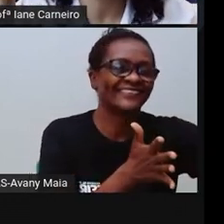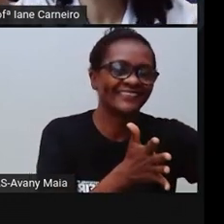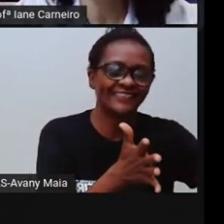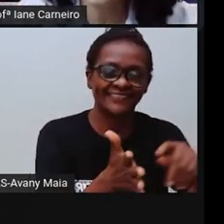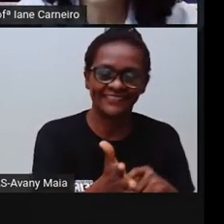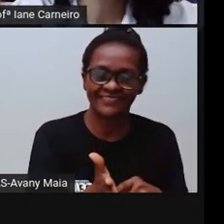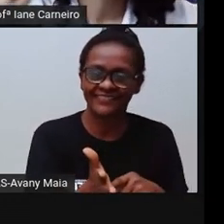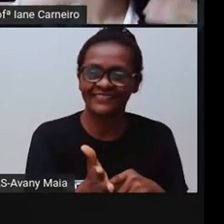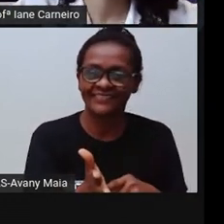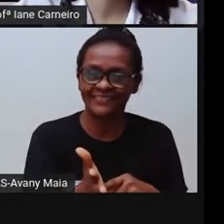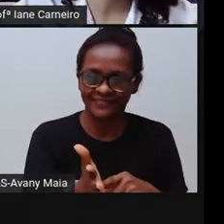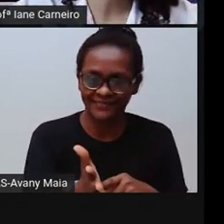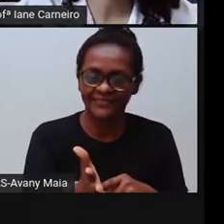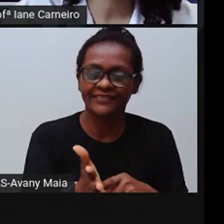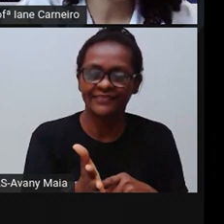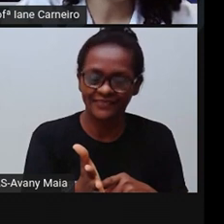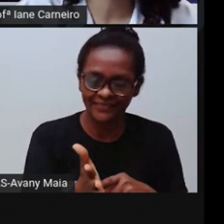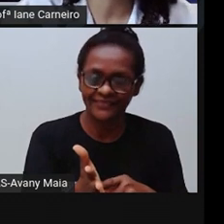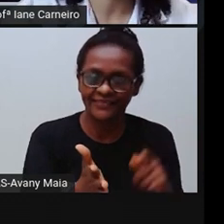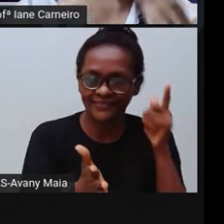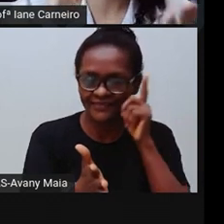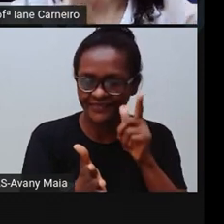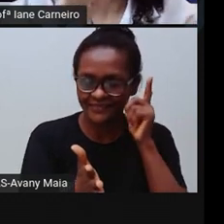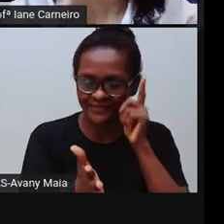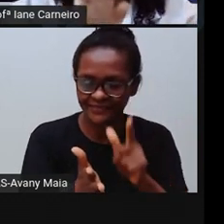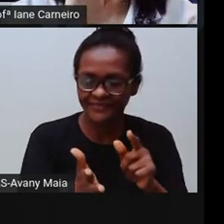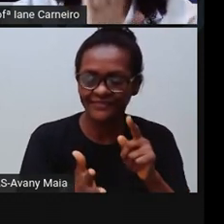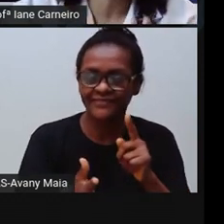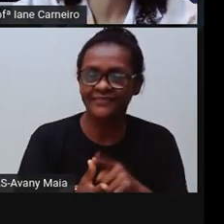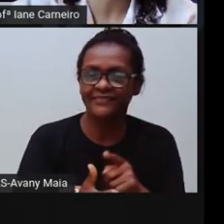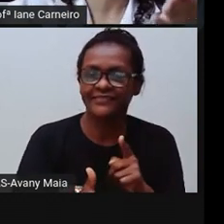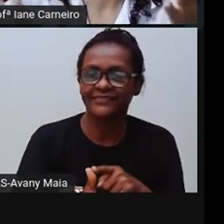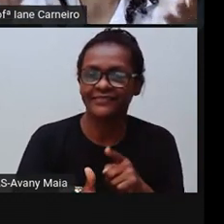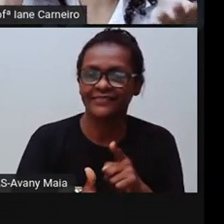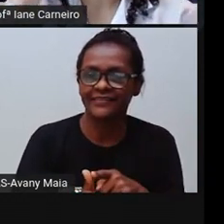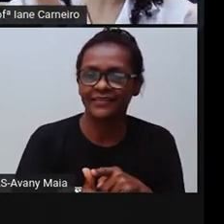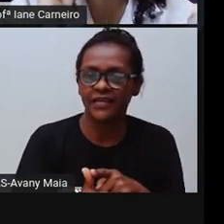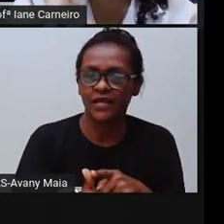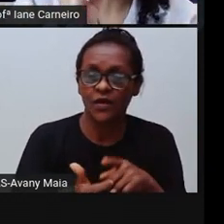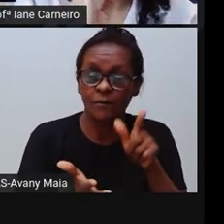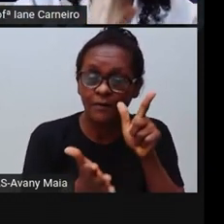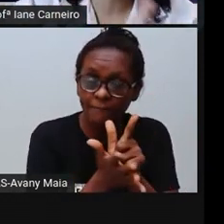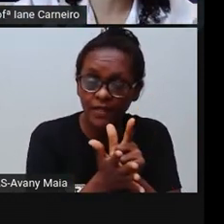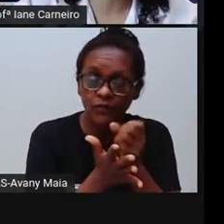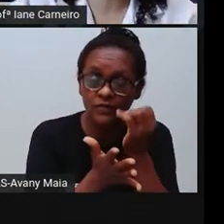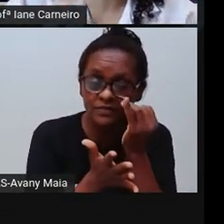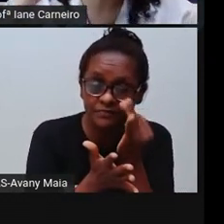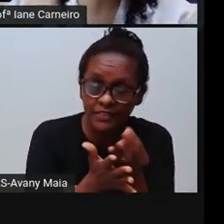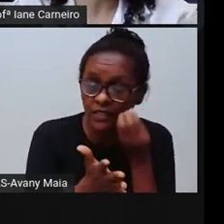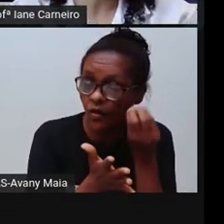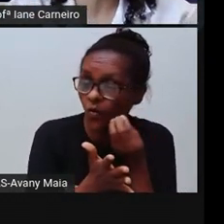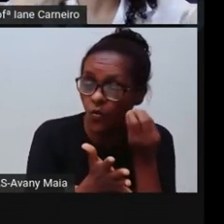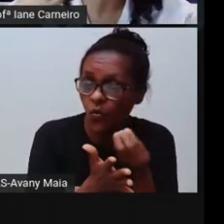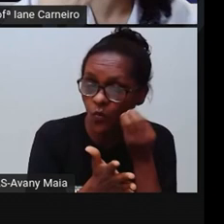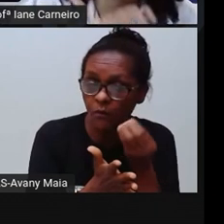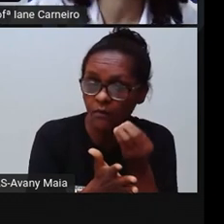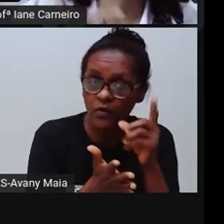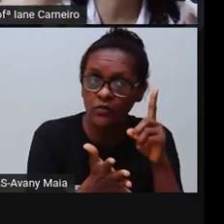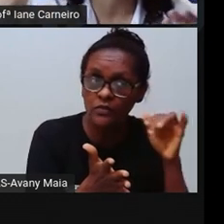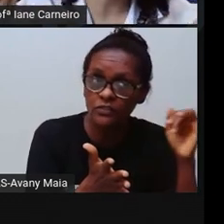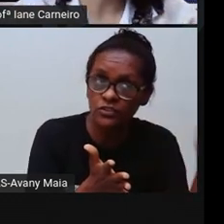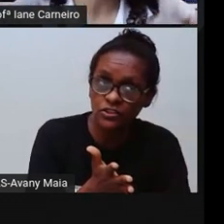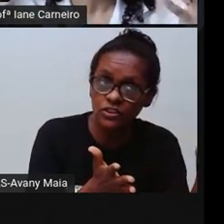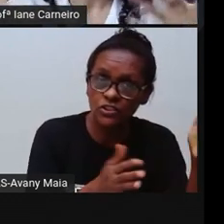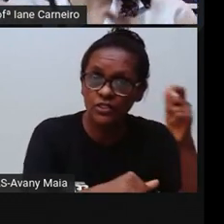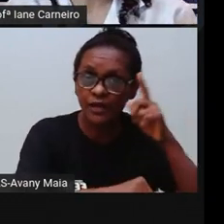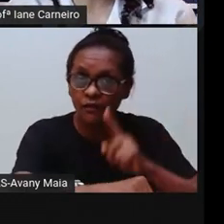né? Que é a certidão de nascimento, Ela recebe o compravante com todas as informações do dia, do horário,